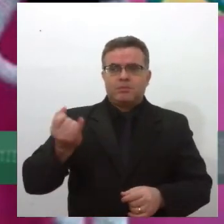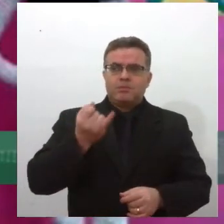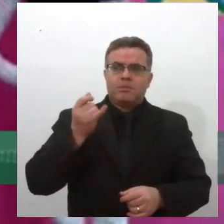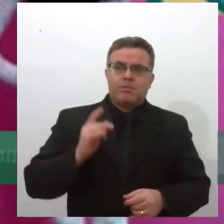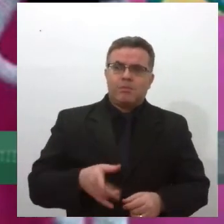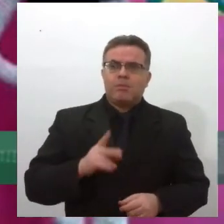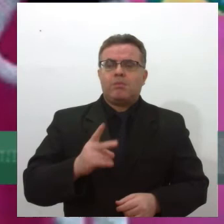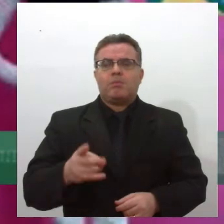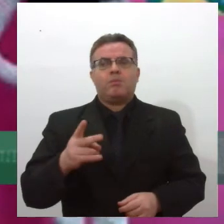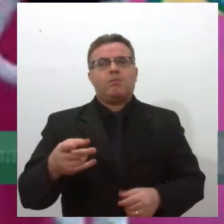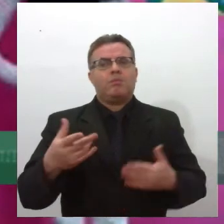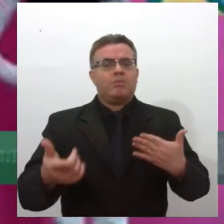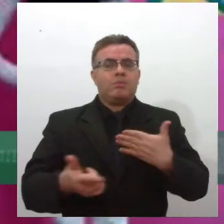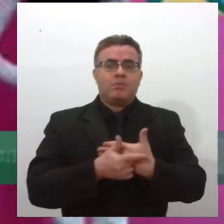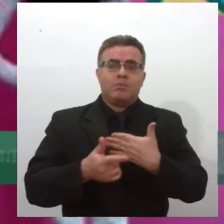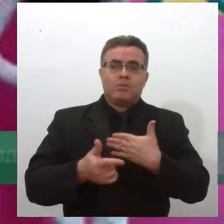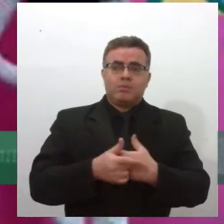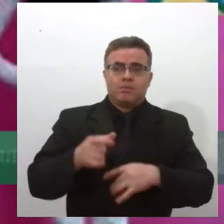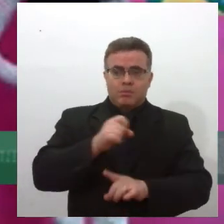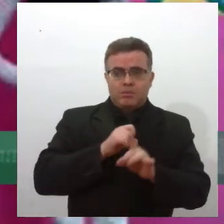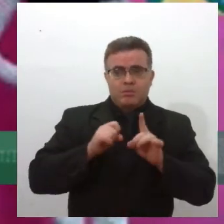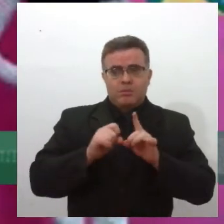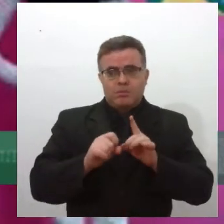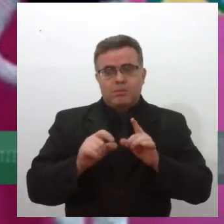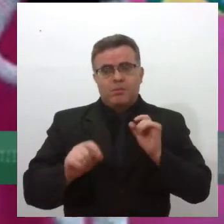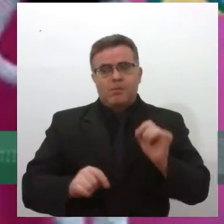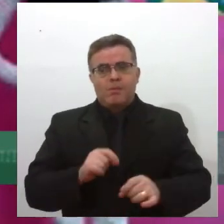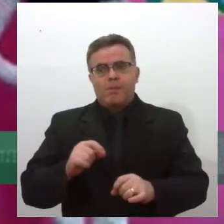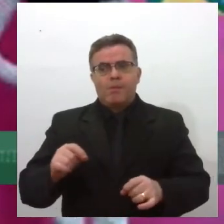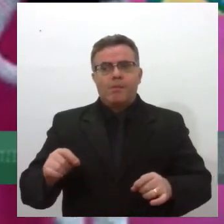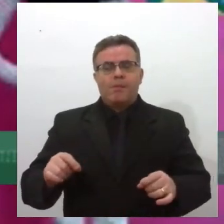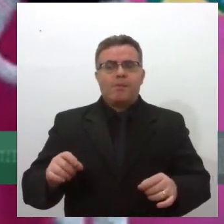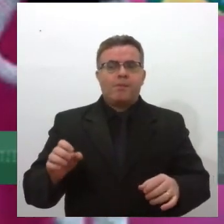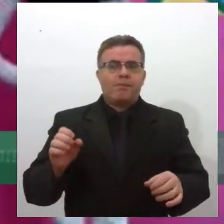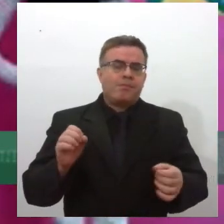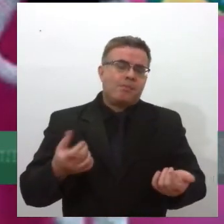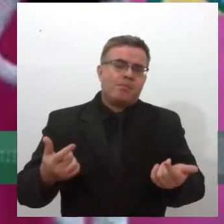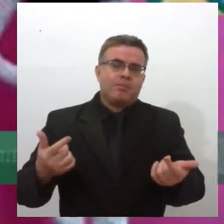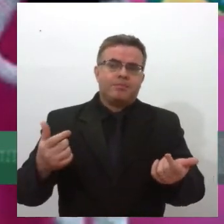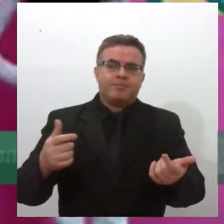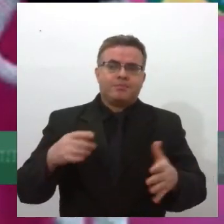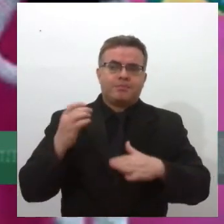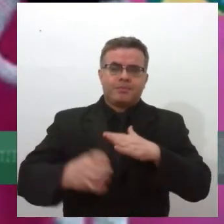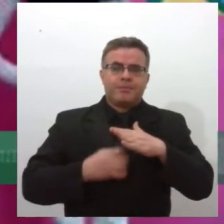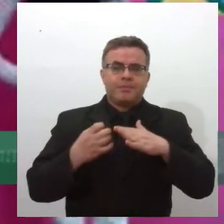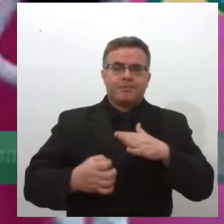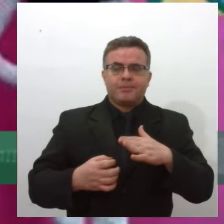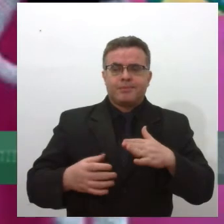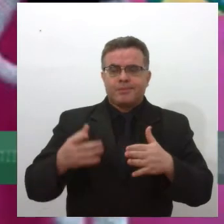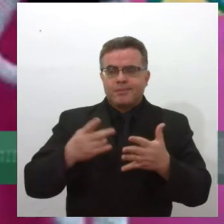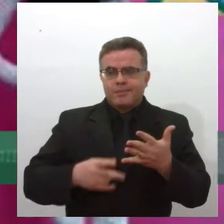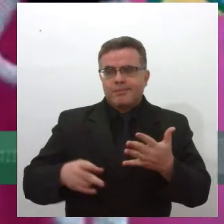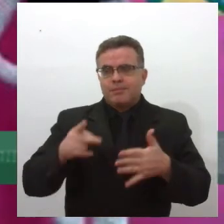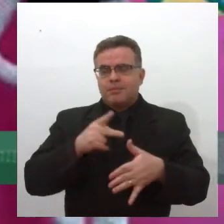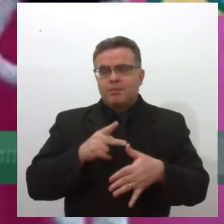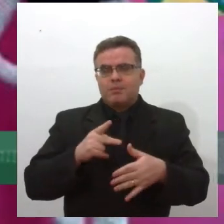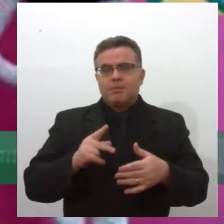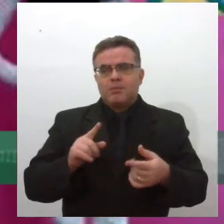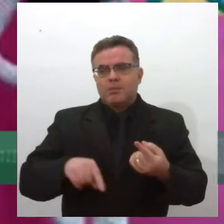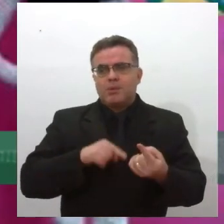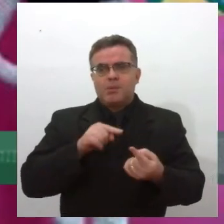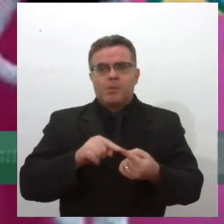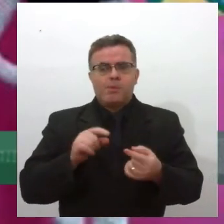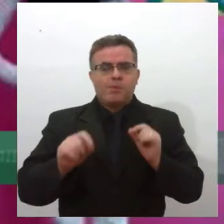função social, inclusive as empresas, né, elas estão abarcadas nesse princípio, esse princípio ele é, ele é